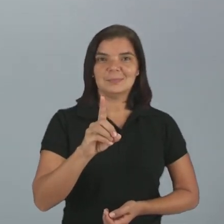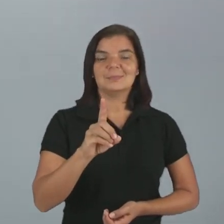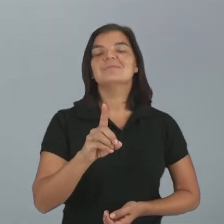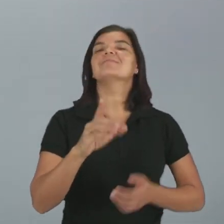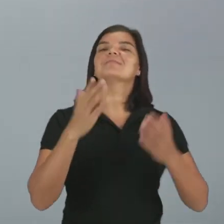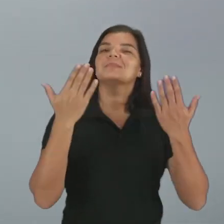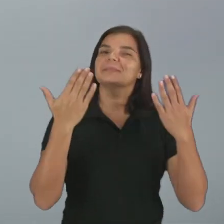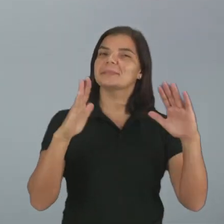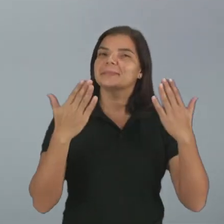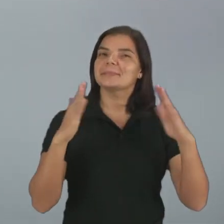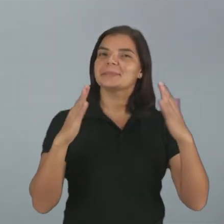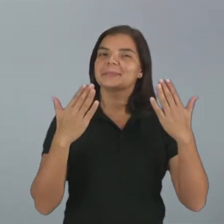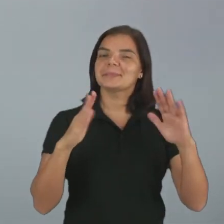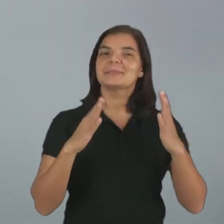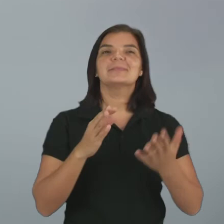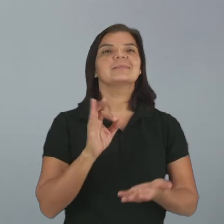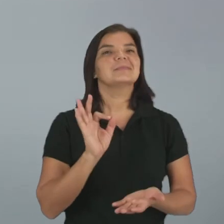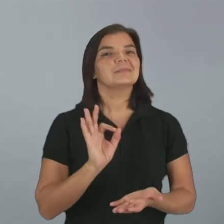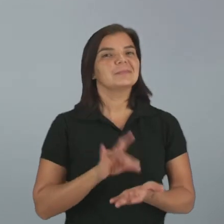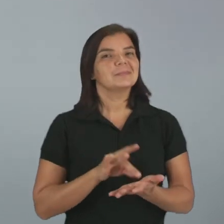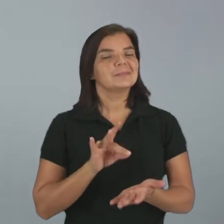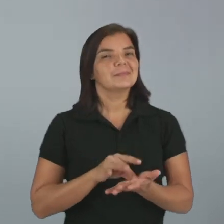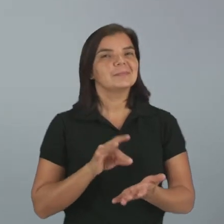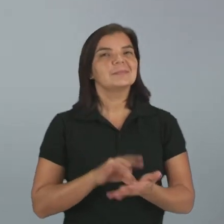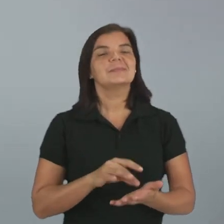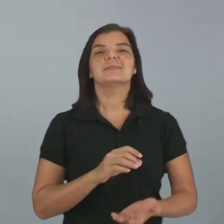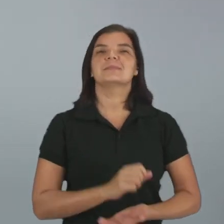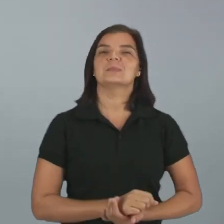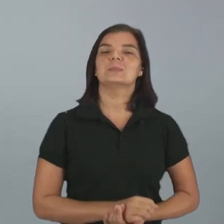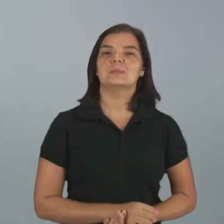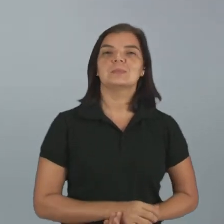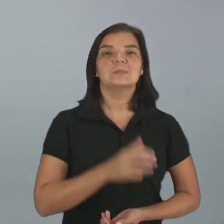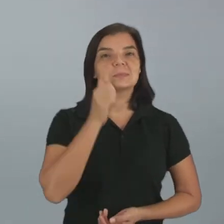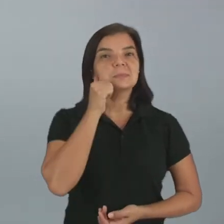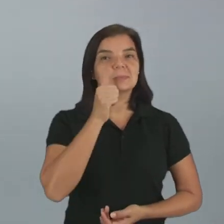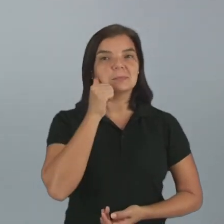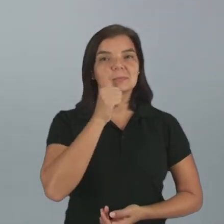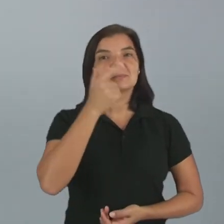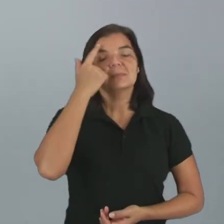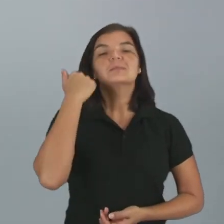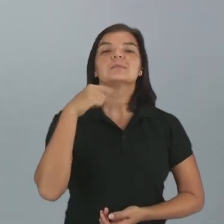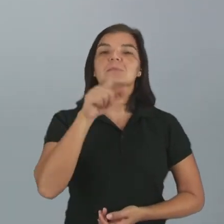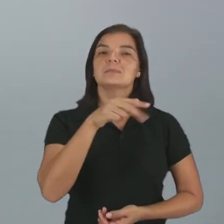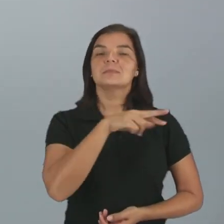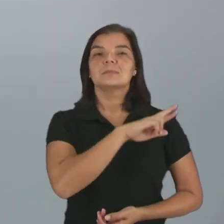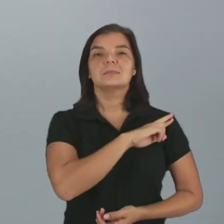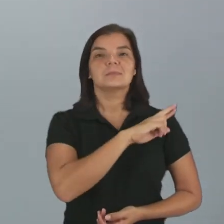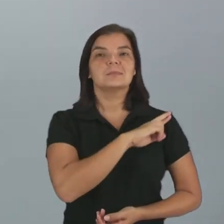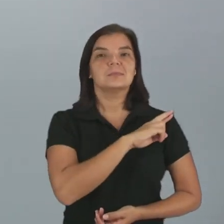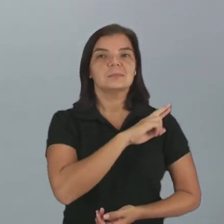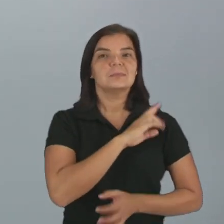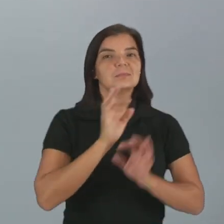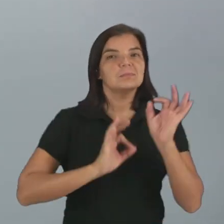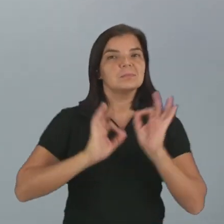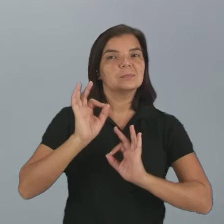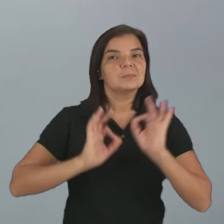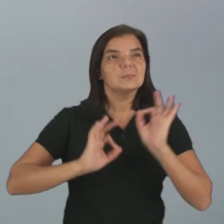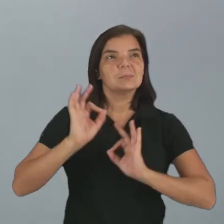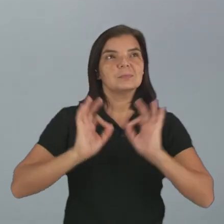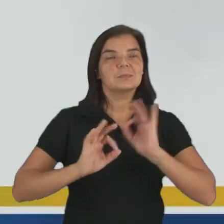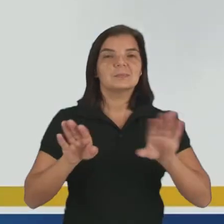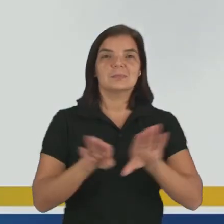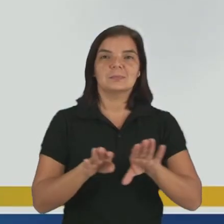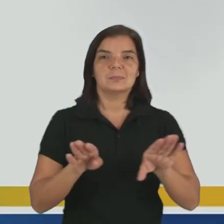você está de parabéns. Realmente, é a letra D. As mulheres é que são responsáveis pela fabricação